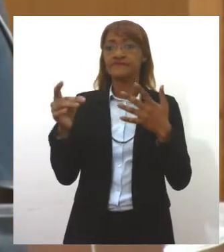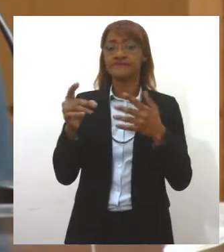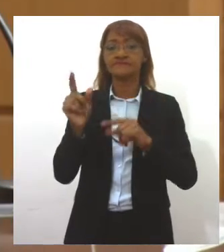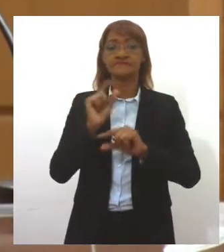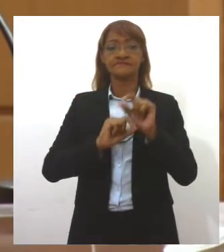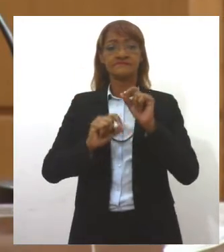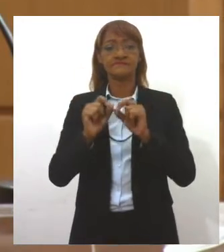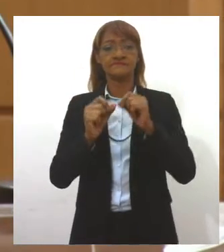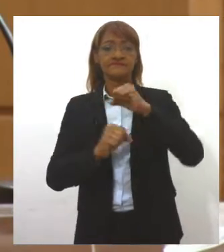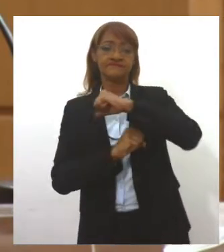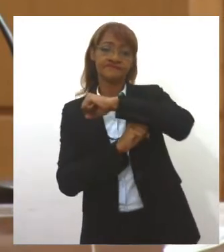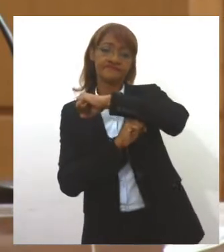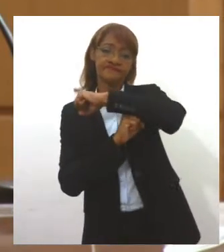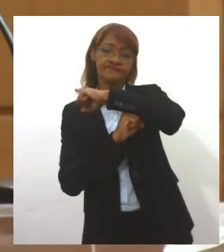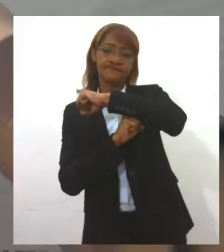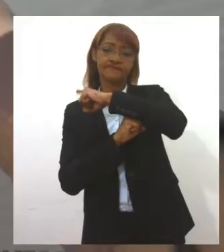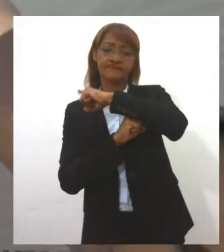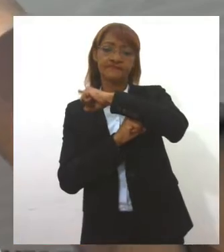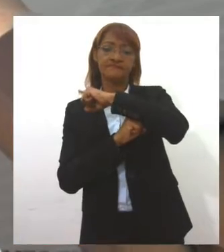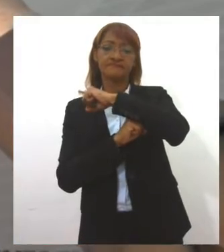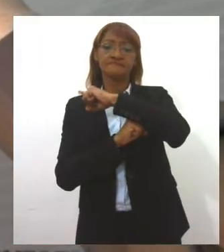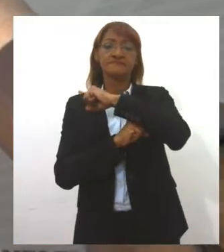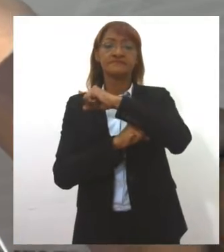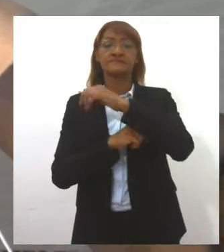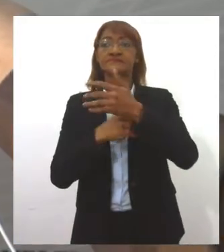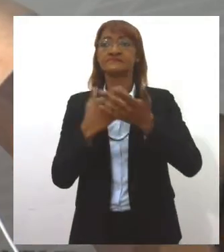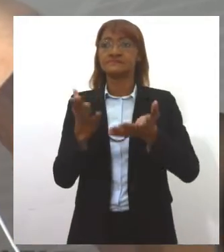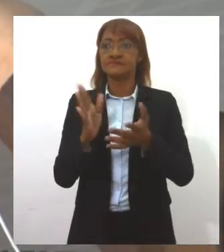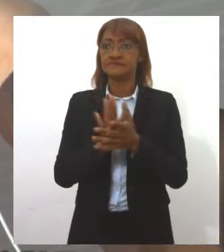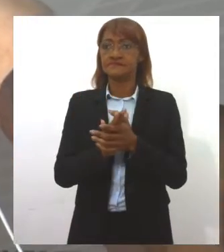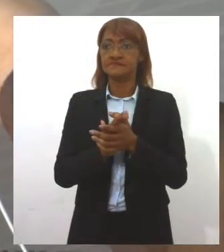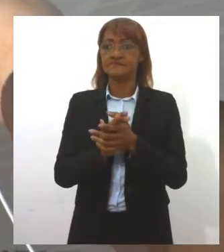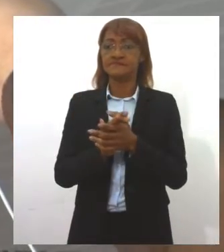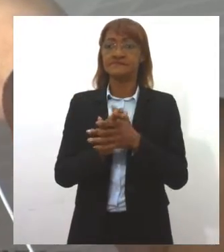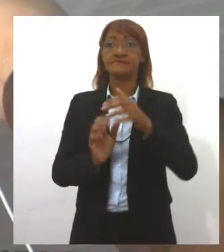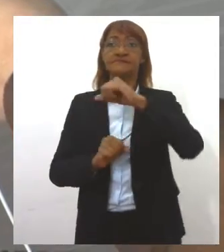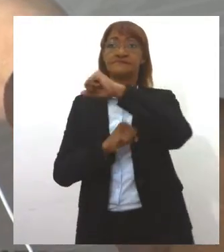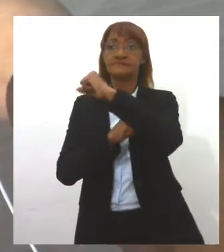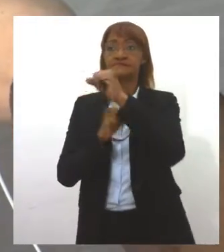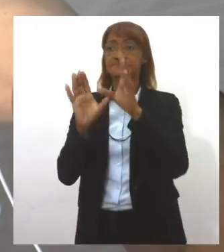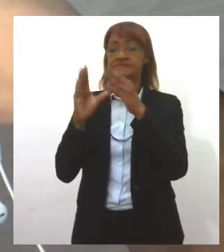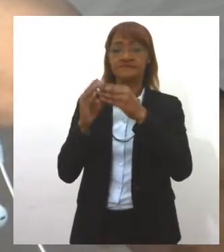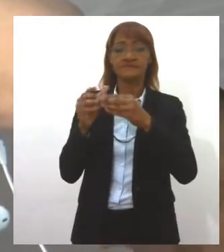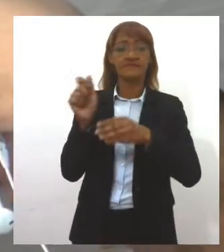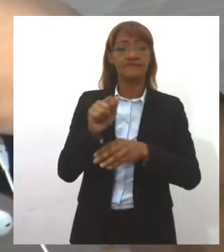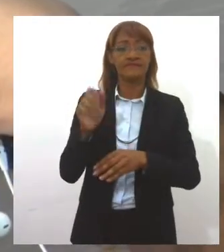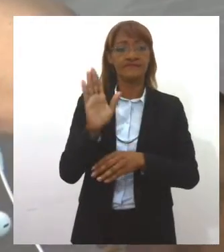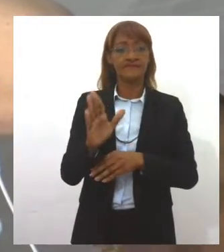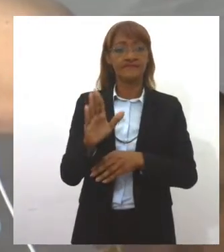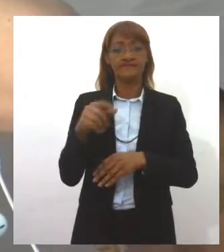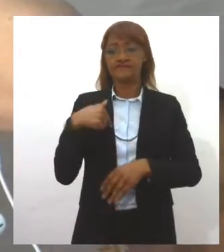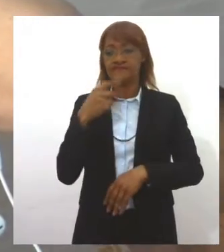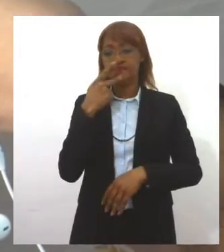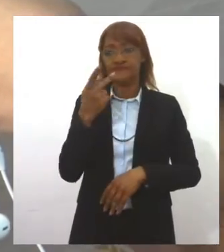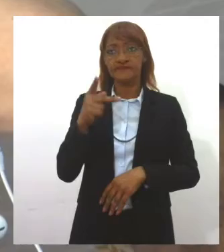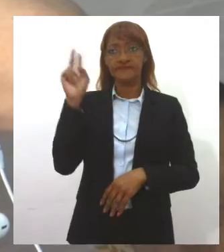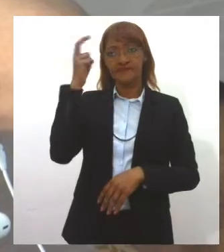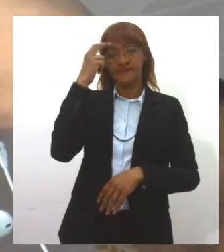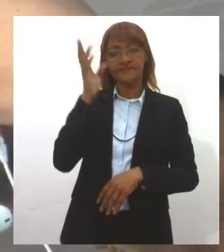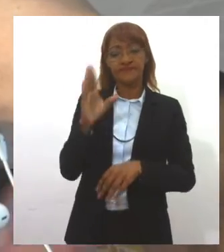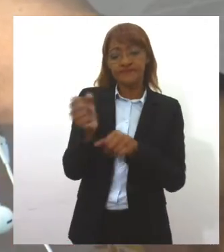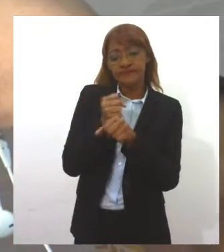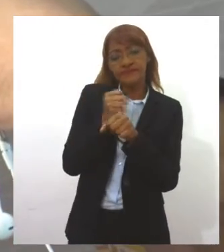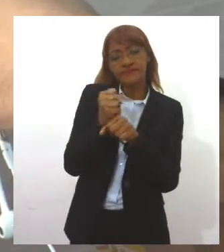do Confiança, time do futebol sergipano. A Associação Esportiva Confiança, culturalmente, quando eu falo culturalmente é porque ao longo dos anos